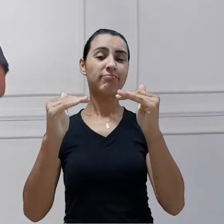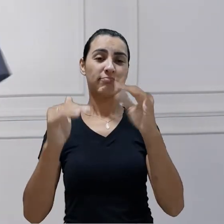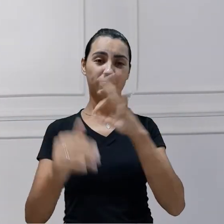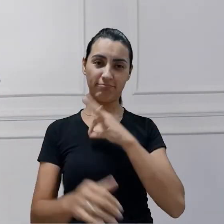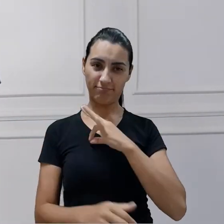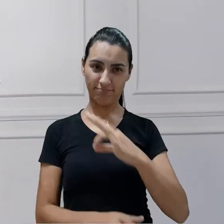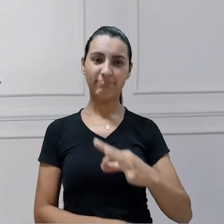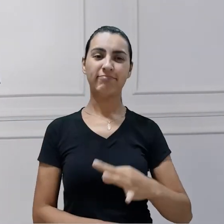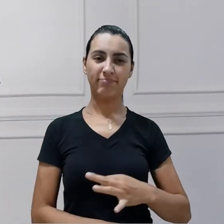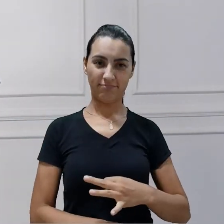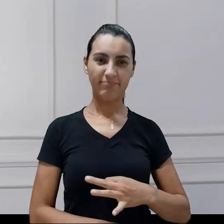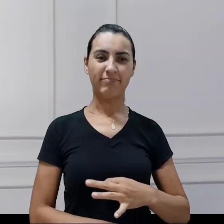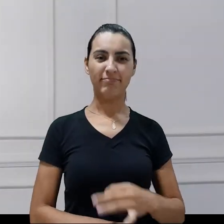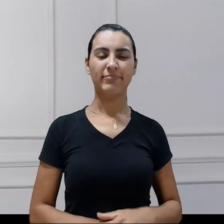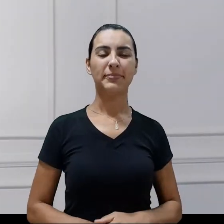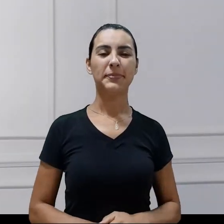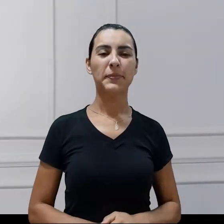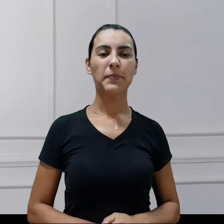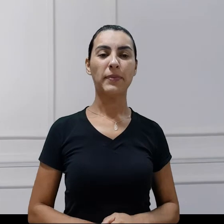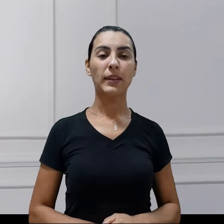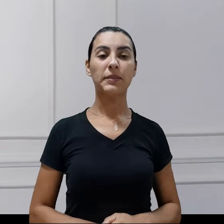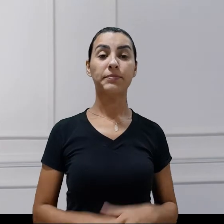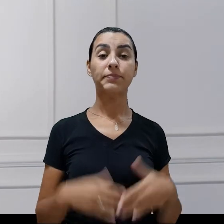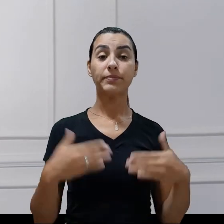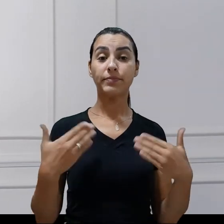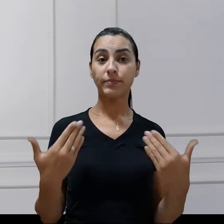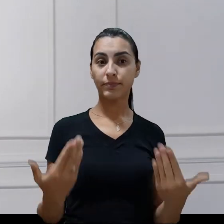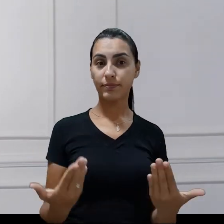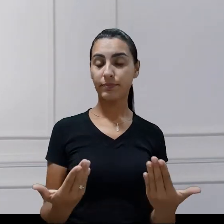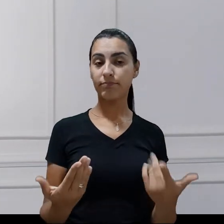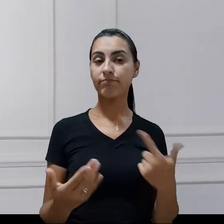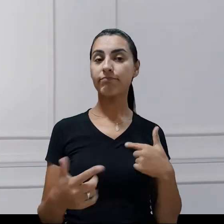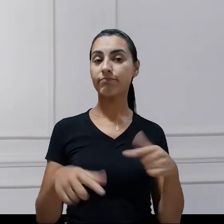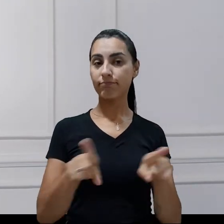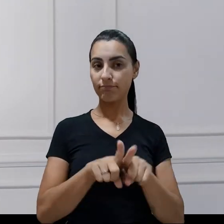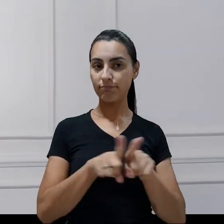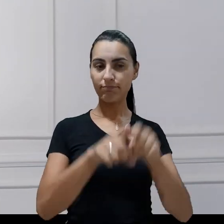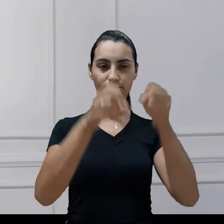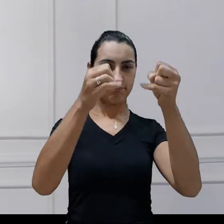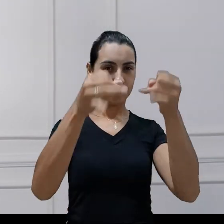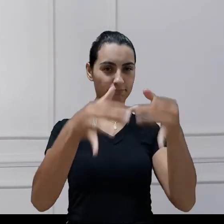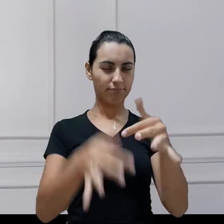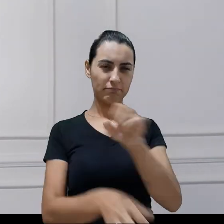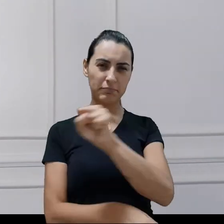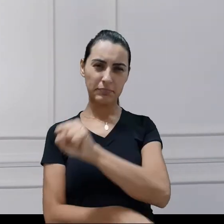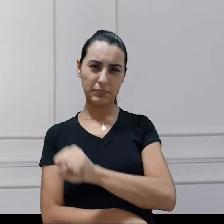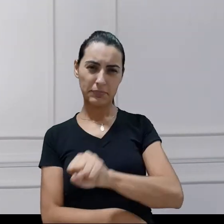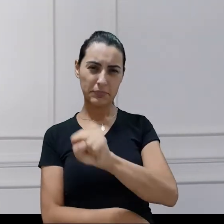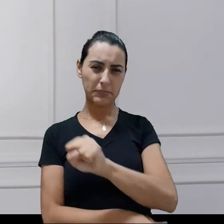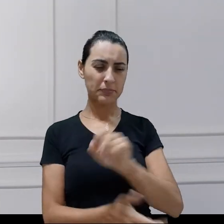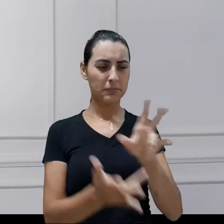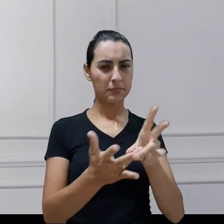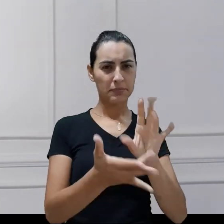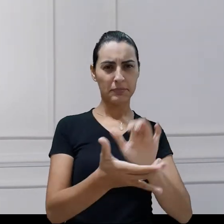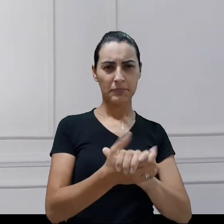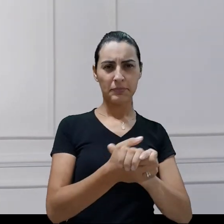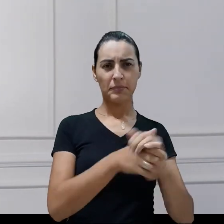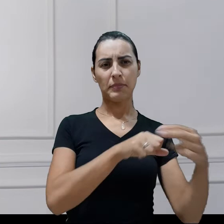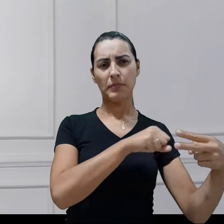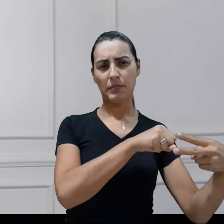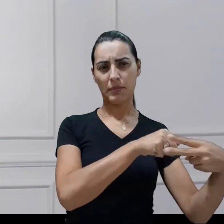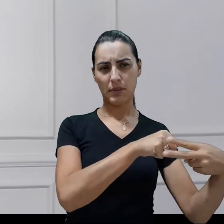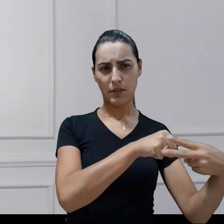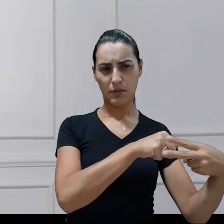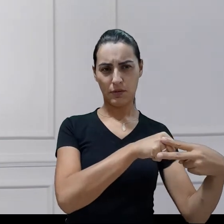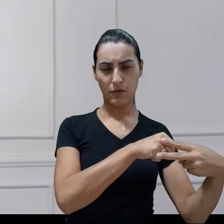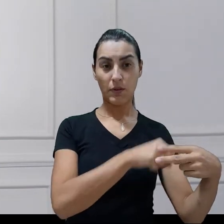o sacerdócio. E dentro disso, já esclareço a questão do solteiro, do casado e do viúvo. Para